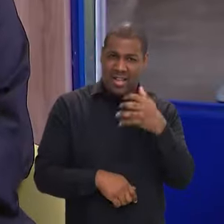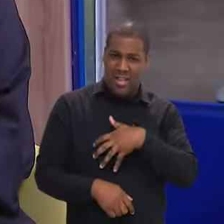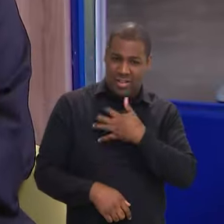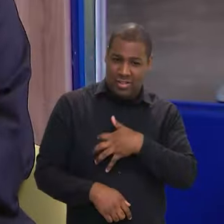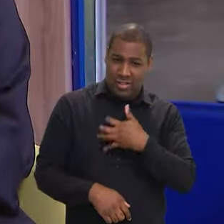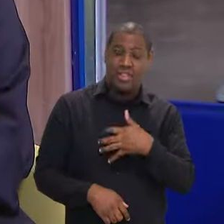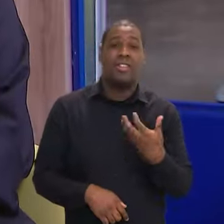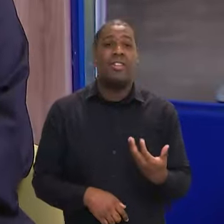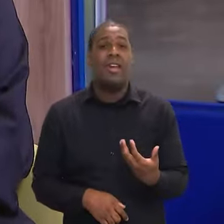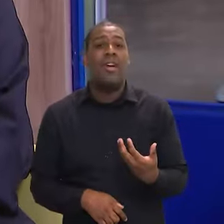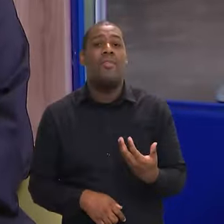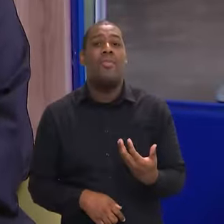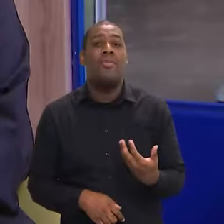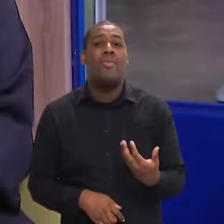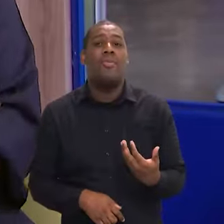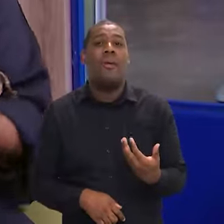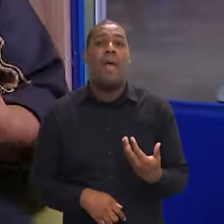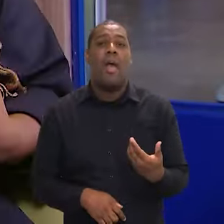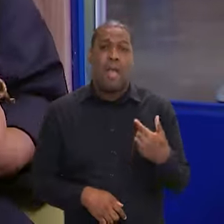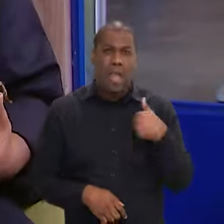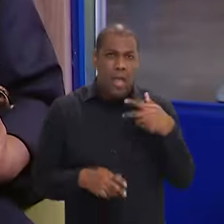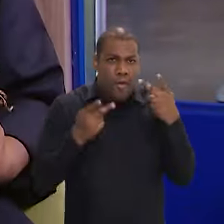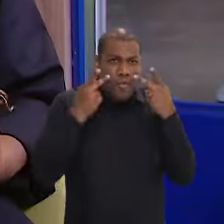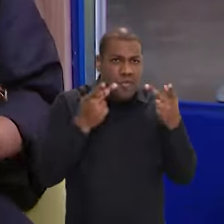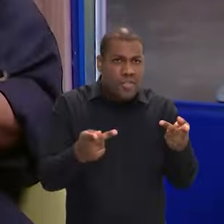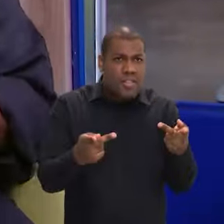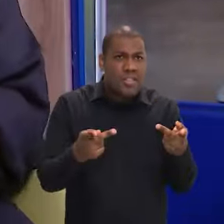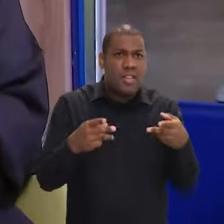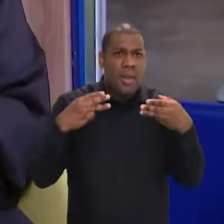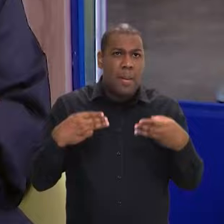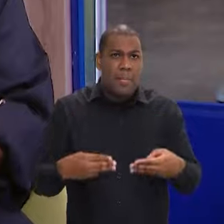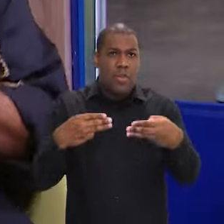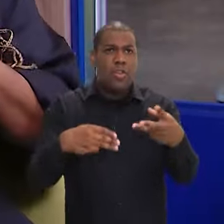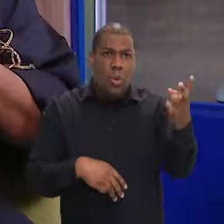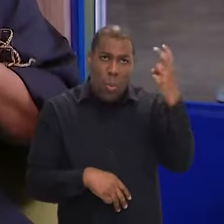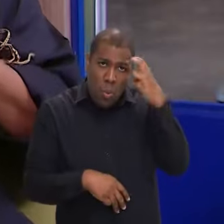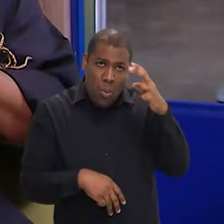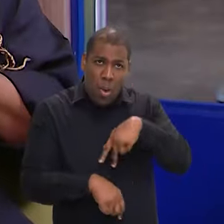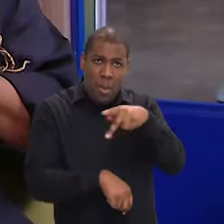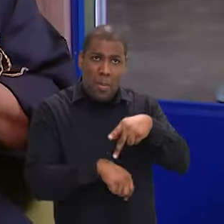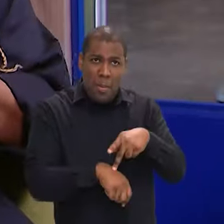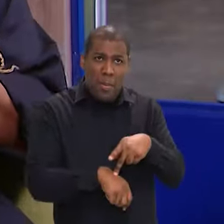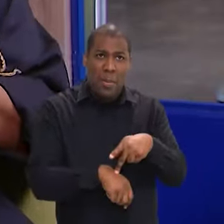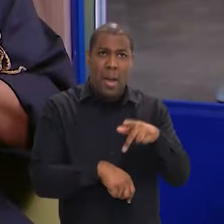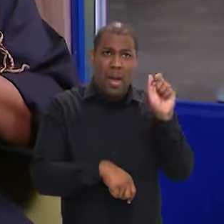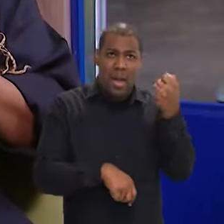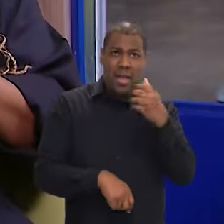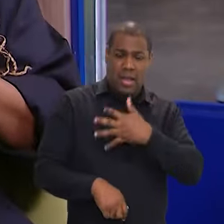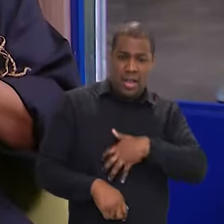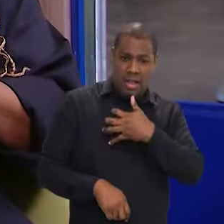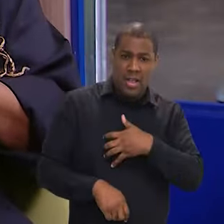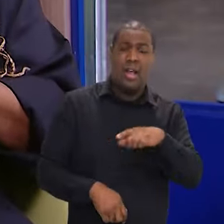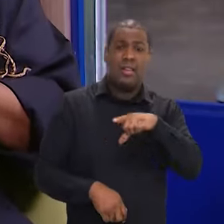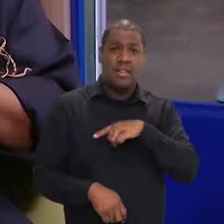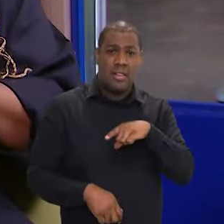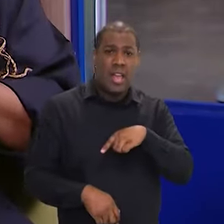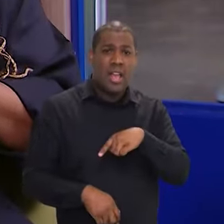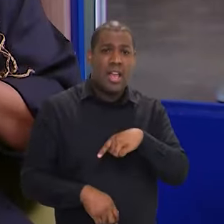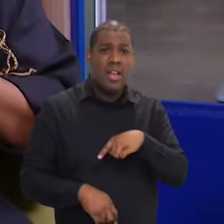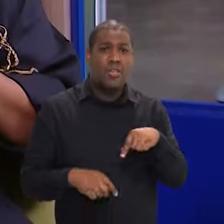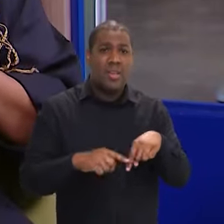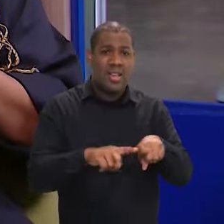na Argentina que o Brasil foi convidado, então eu vi que lá no Ministério da Cultura tem uma diretoria para